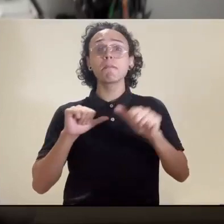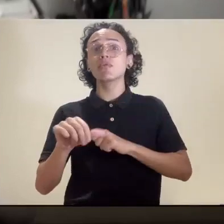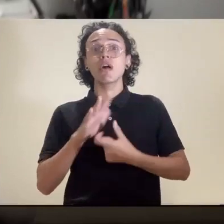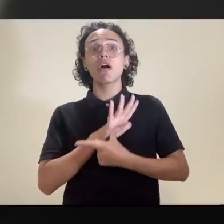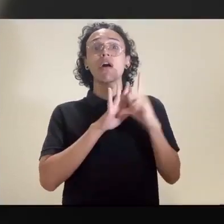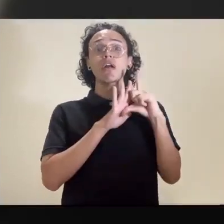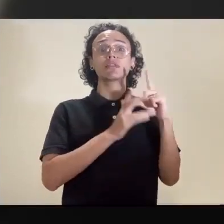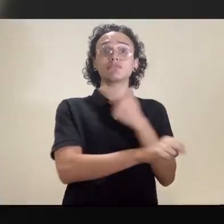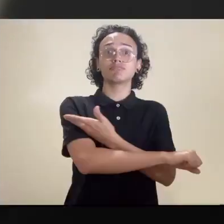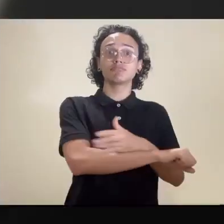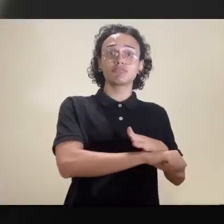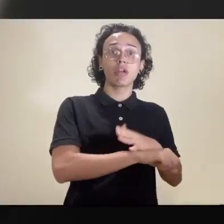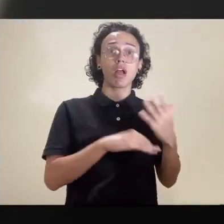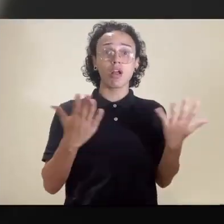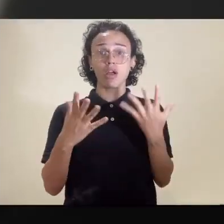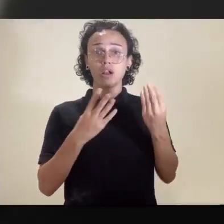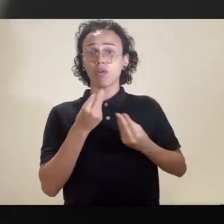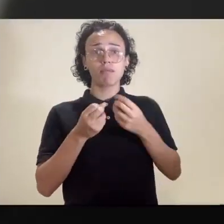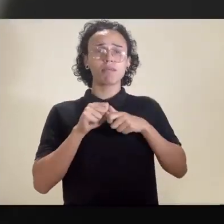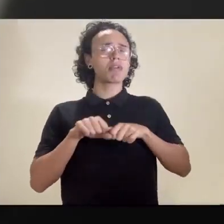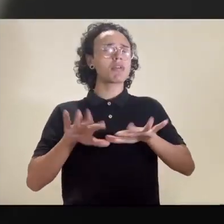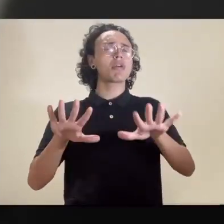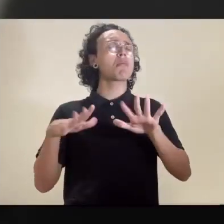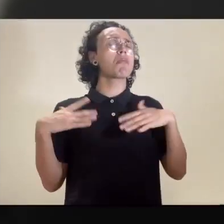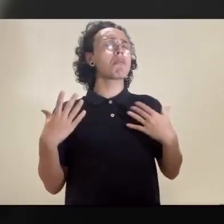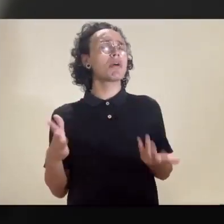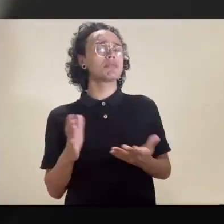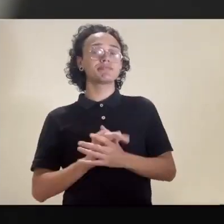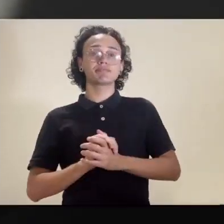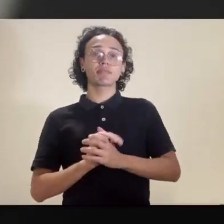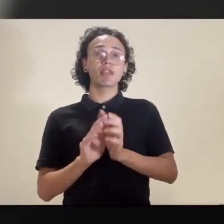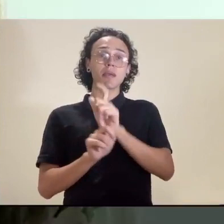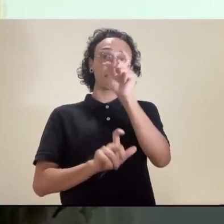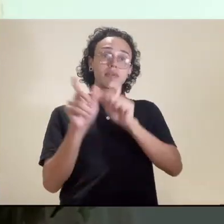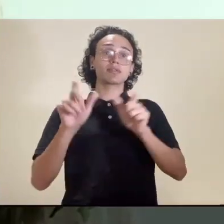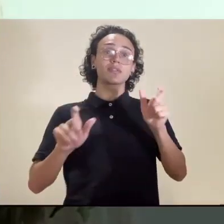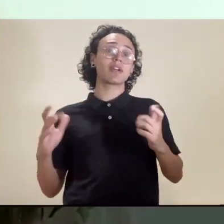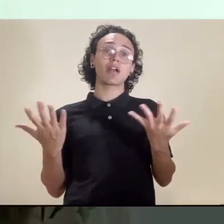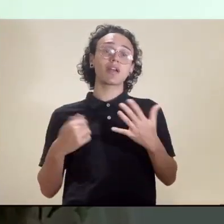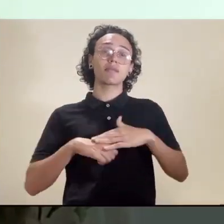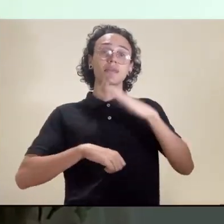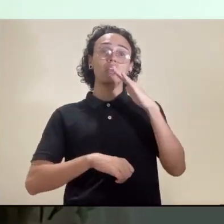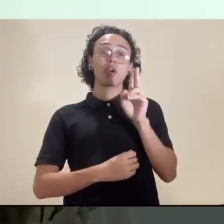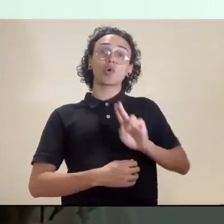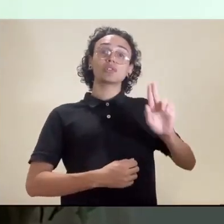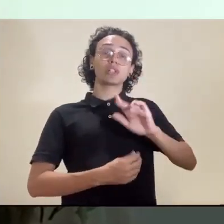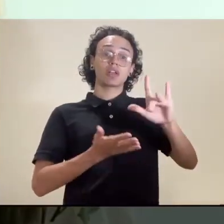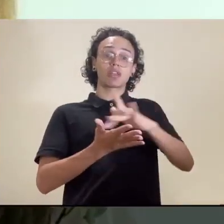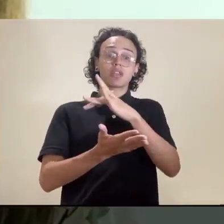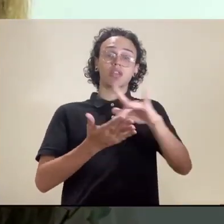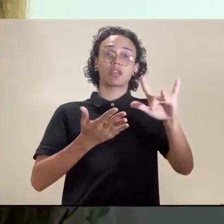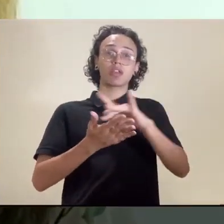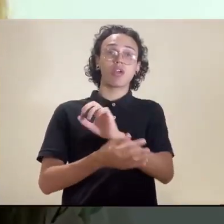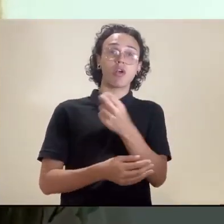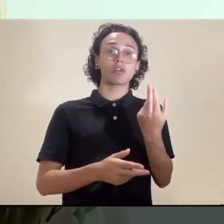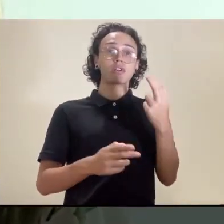decorrentes desta mudança de comportamento dos brasileiros durante a pandemia? As pessoas passaram muito tempo